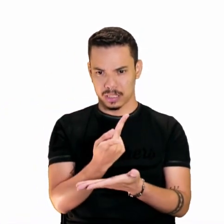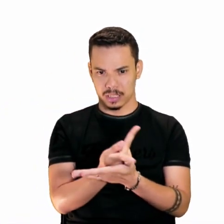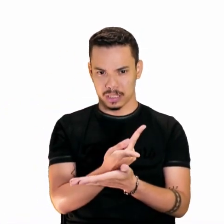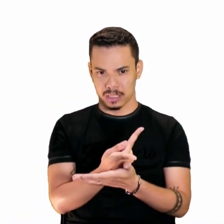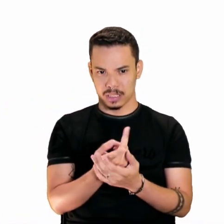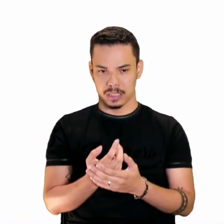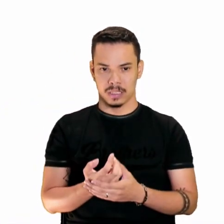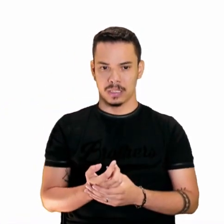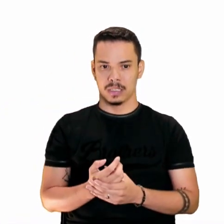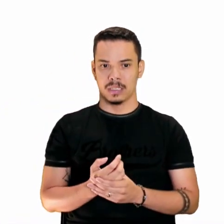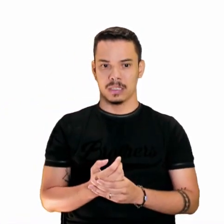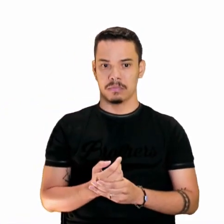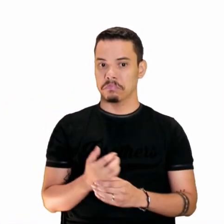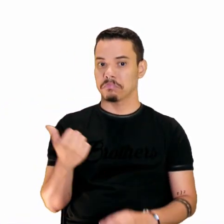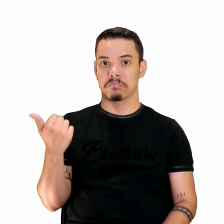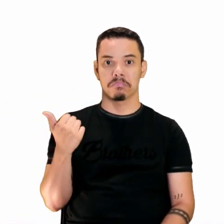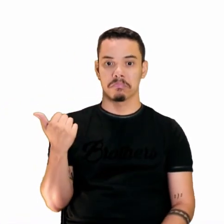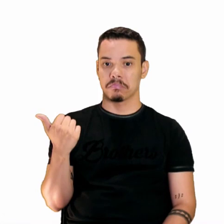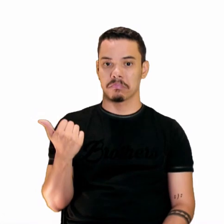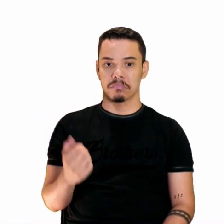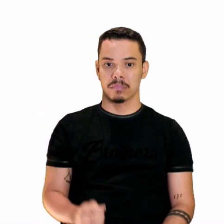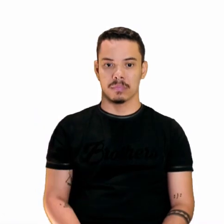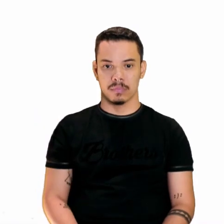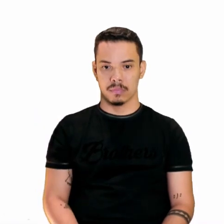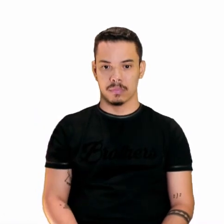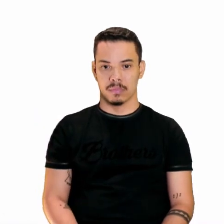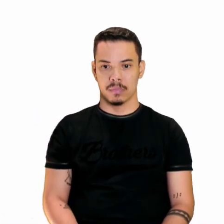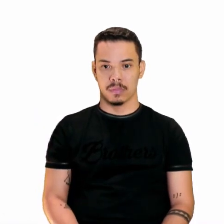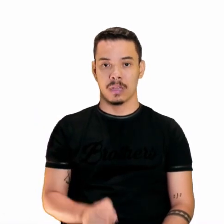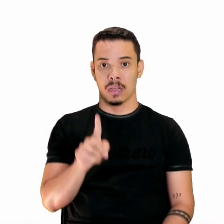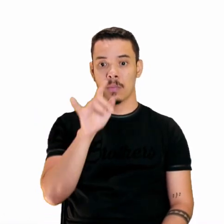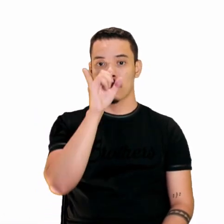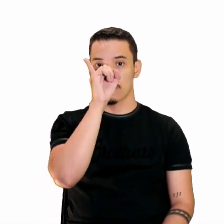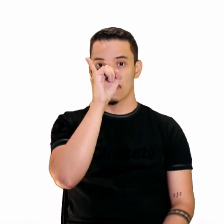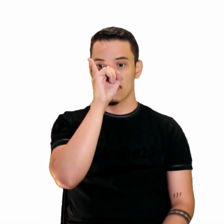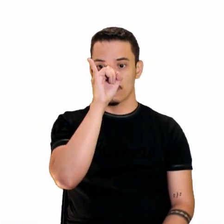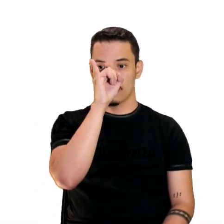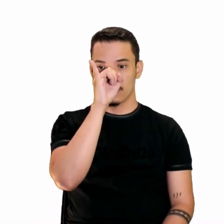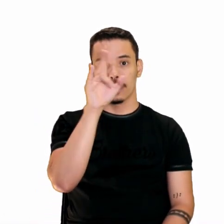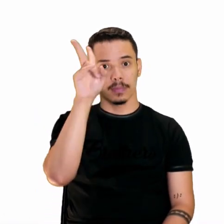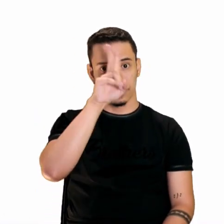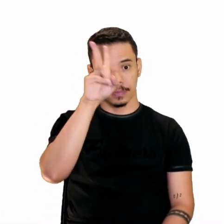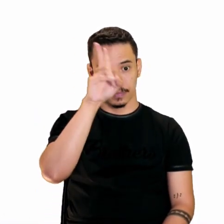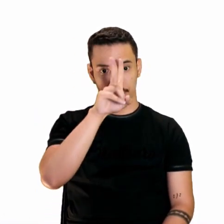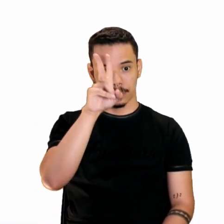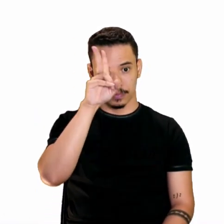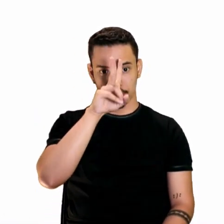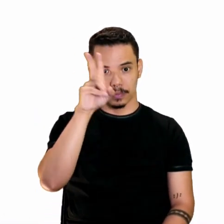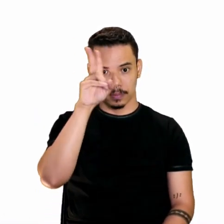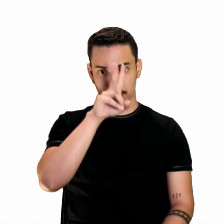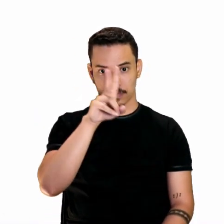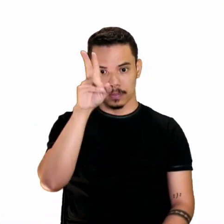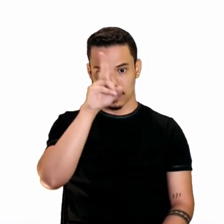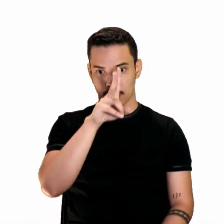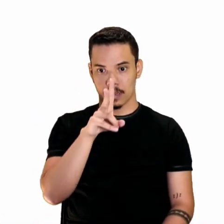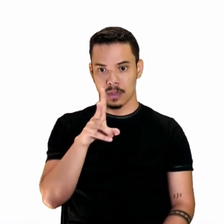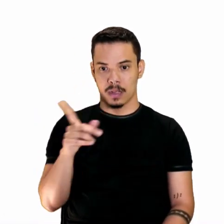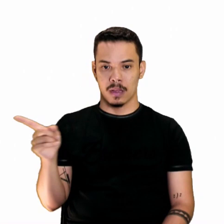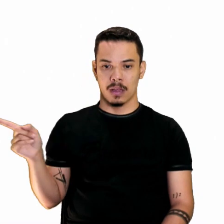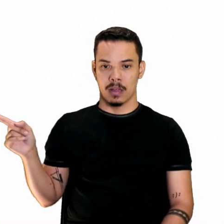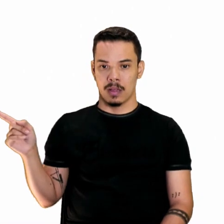Olha só, quem que está fazendo essa pergunta? É um dos porquinhos, né? Lembra lá da história dos três porquinhos?